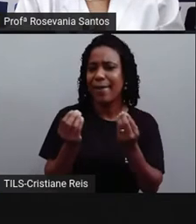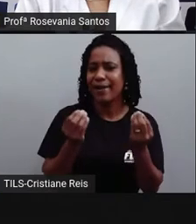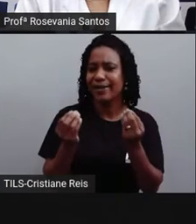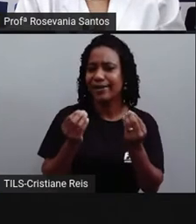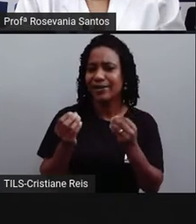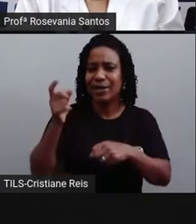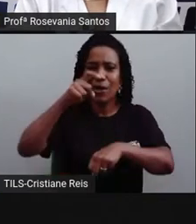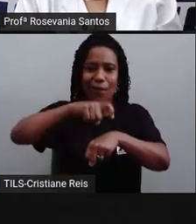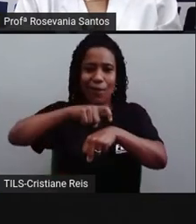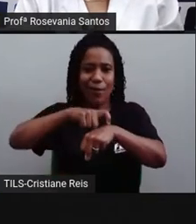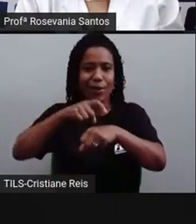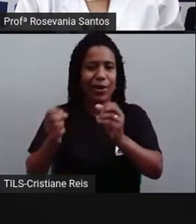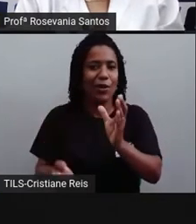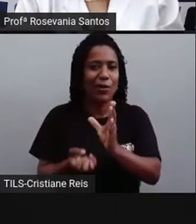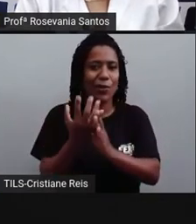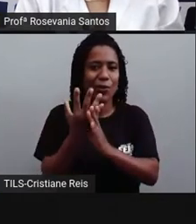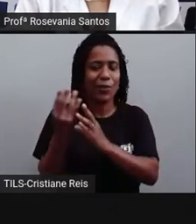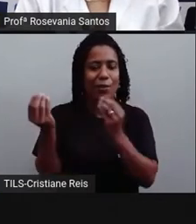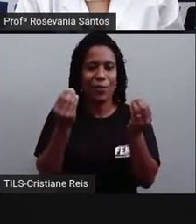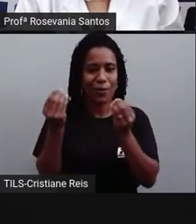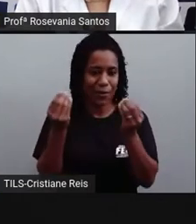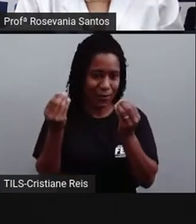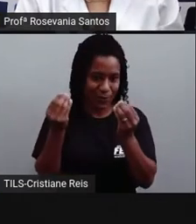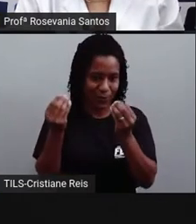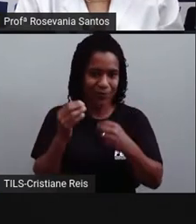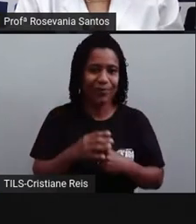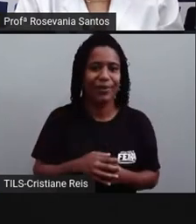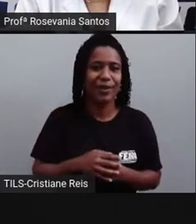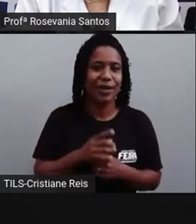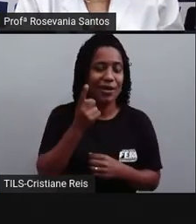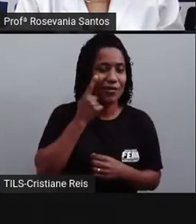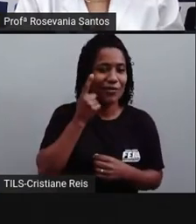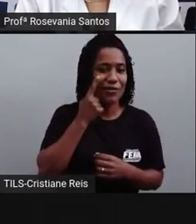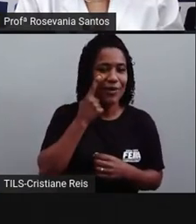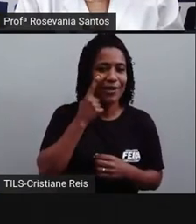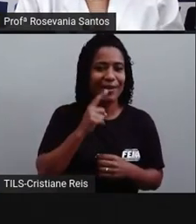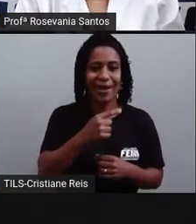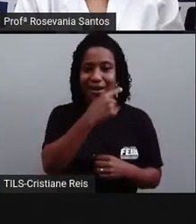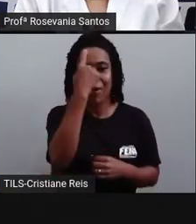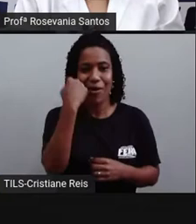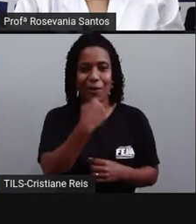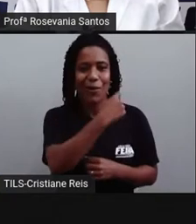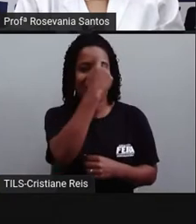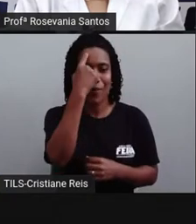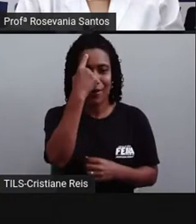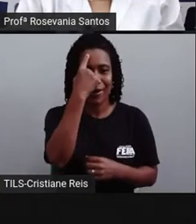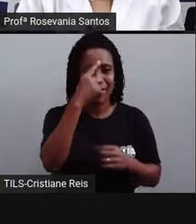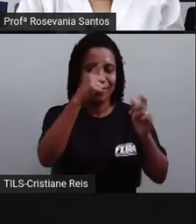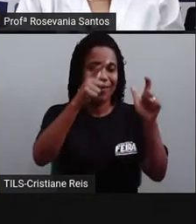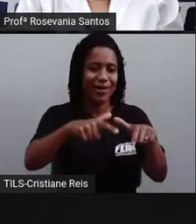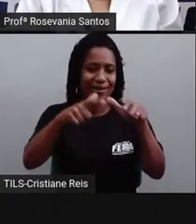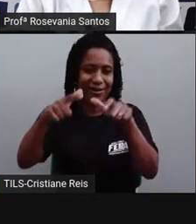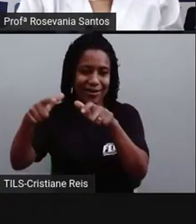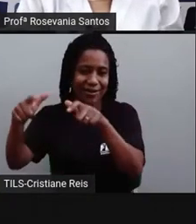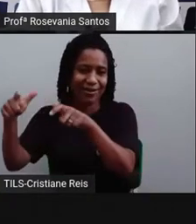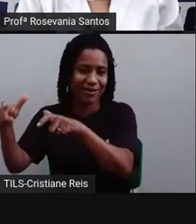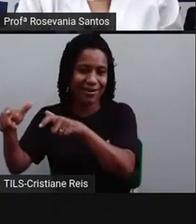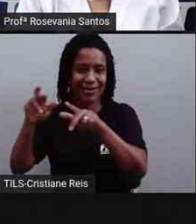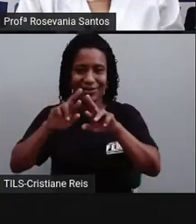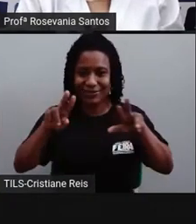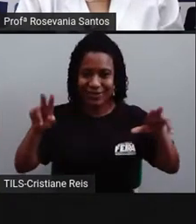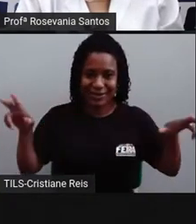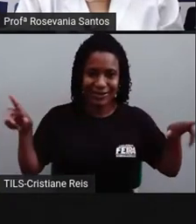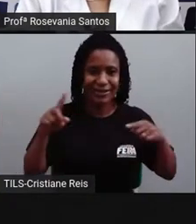que aqui tem quatro horas diferentes, marcando de locais diferentes, em Nova Iorque, em Londres, em